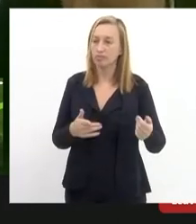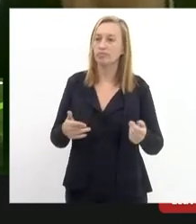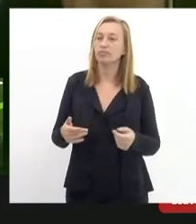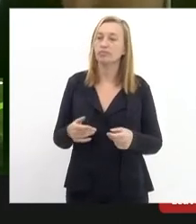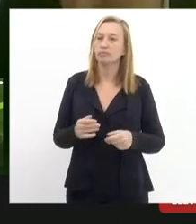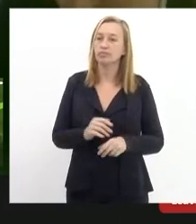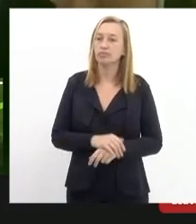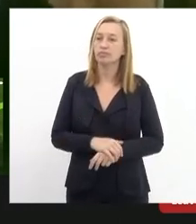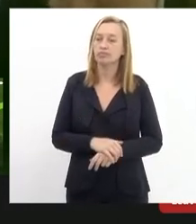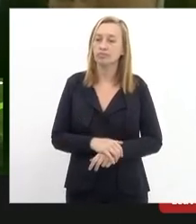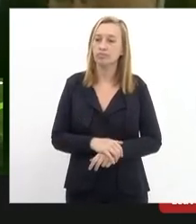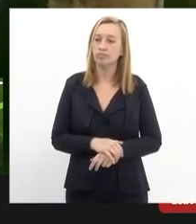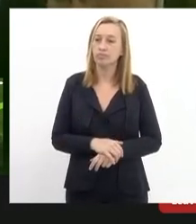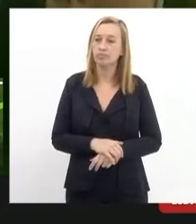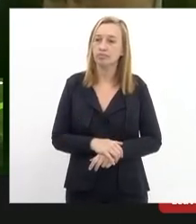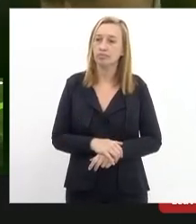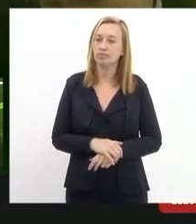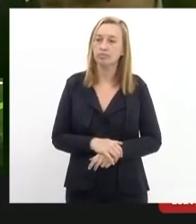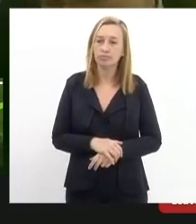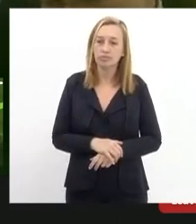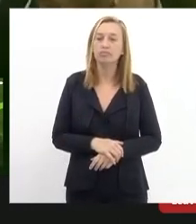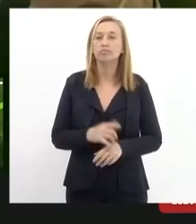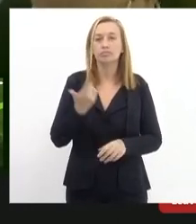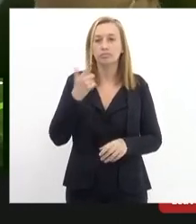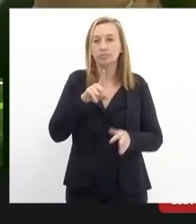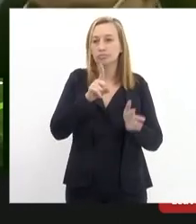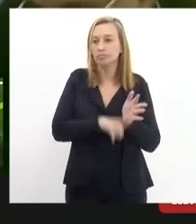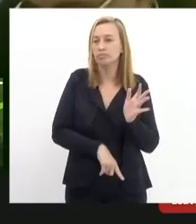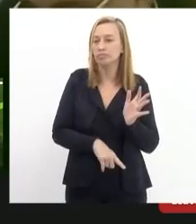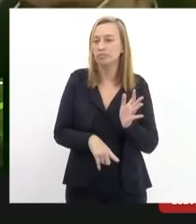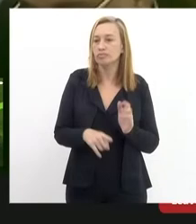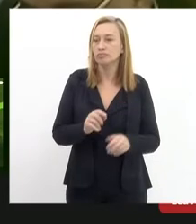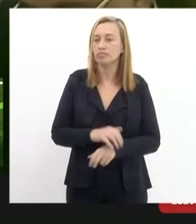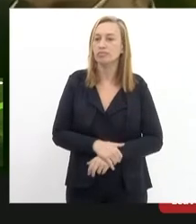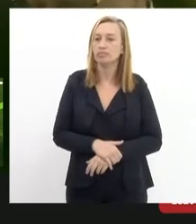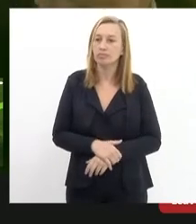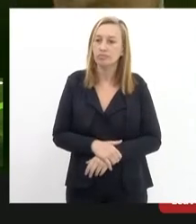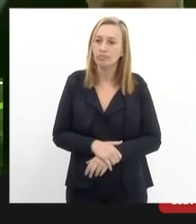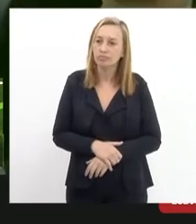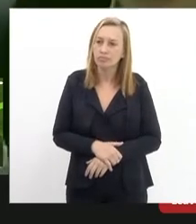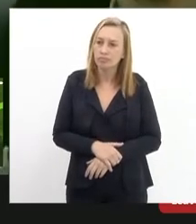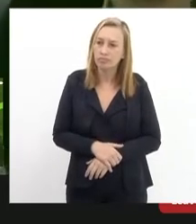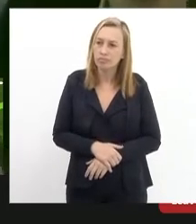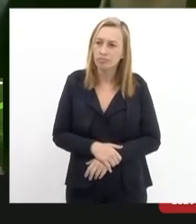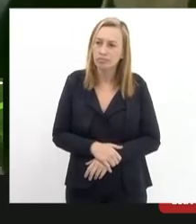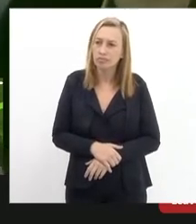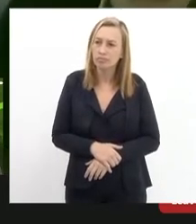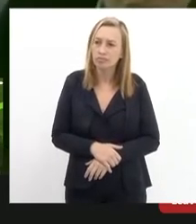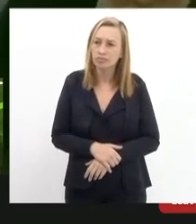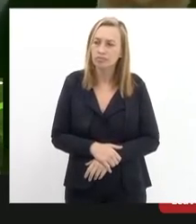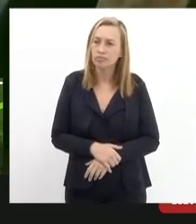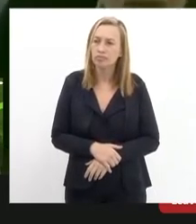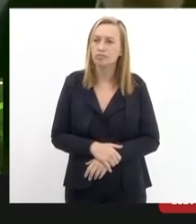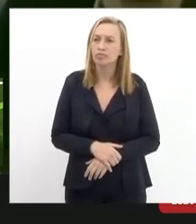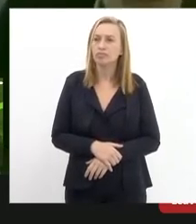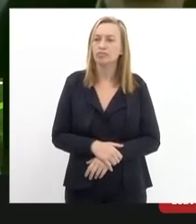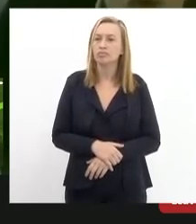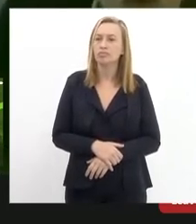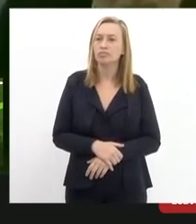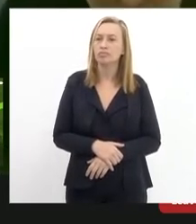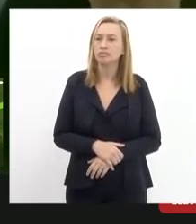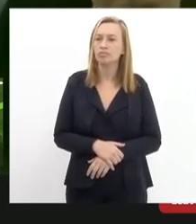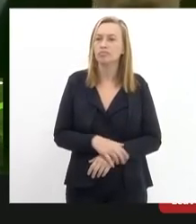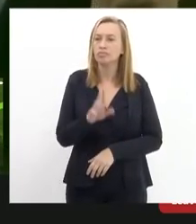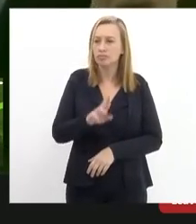nós tivemos uma redução até por conta da limitação de ocupação dos bondes